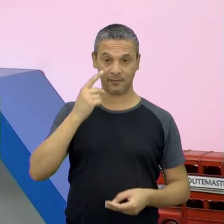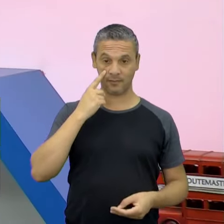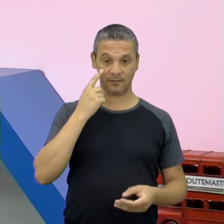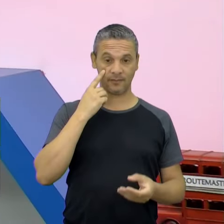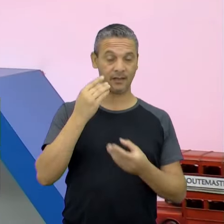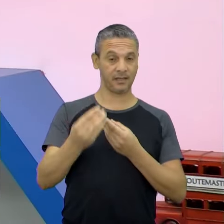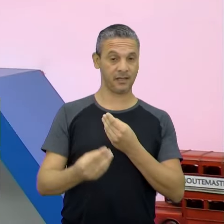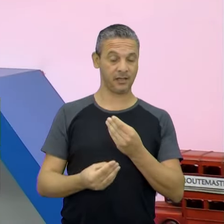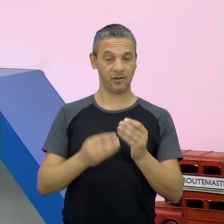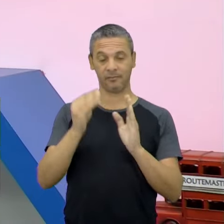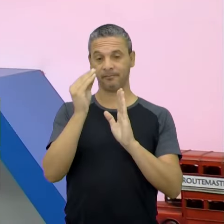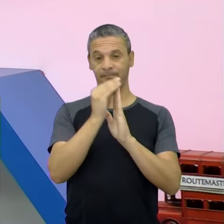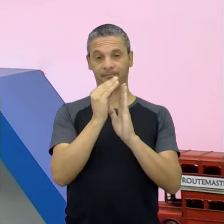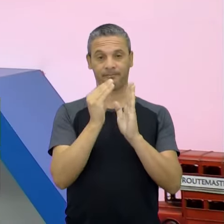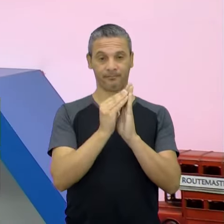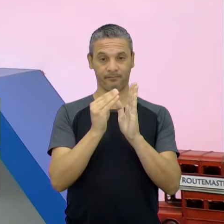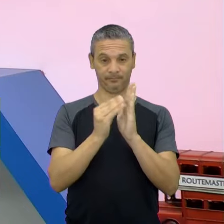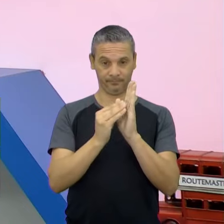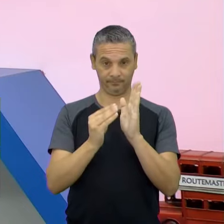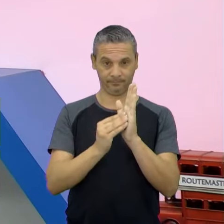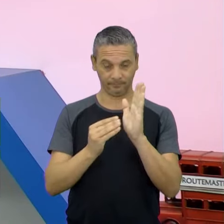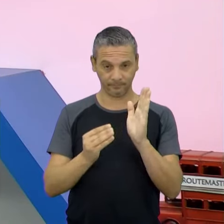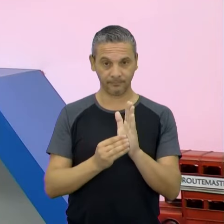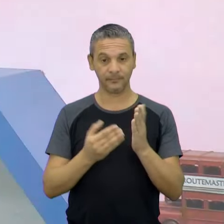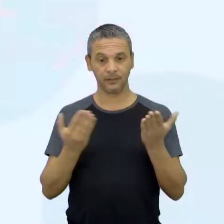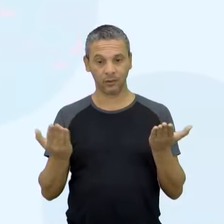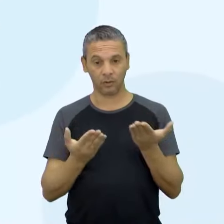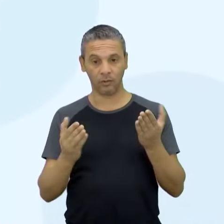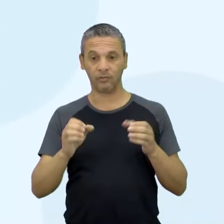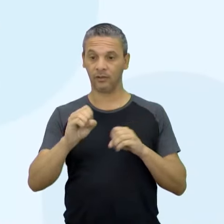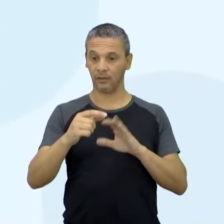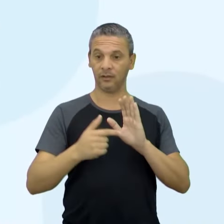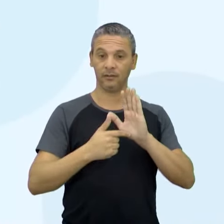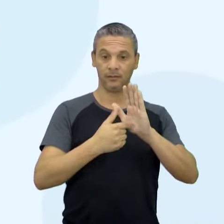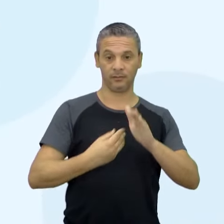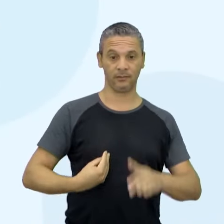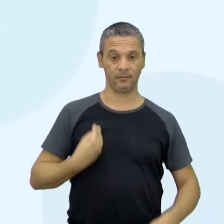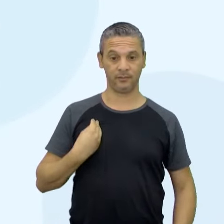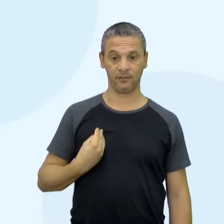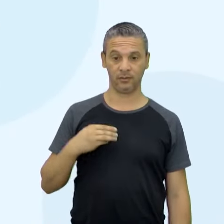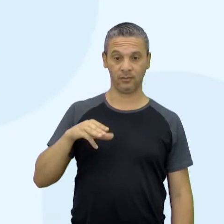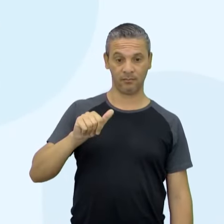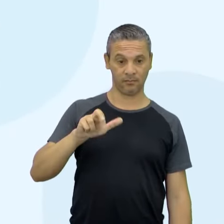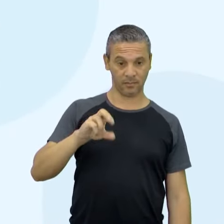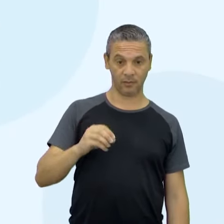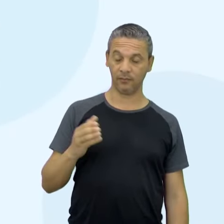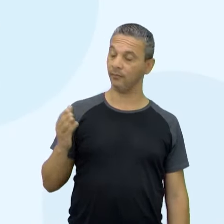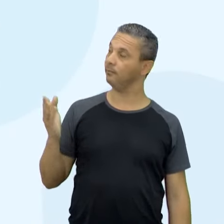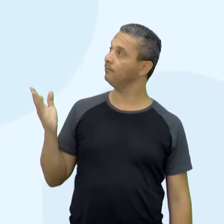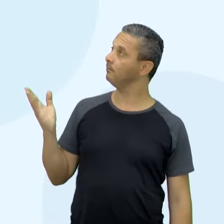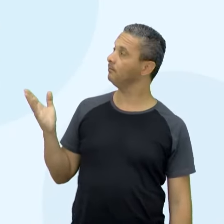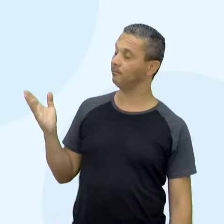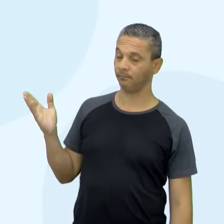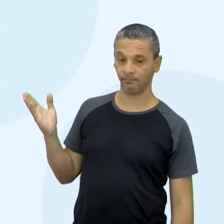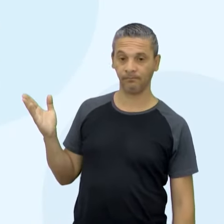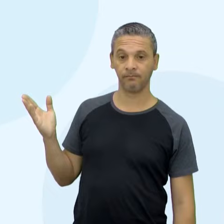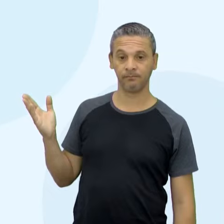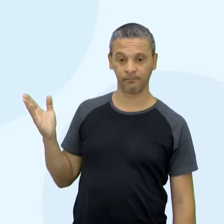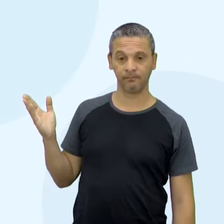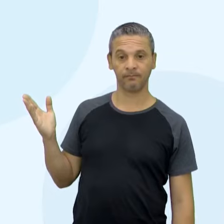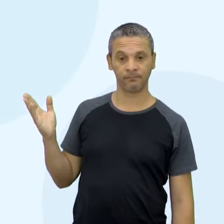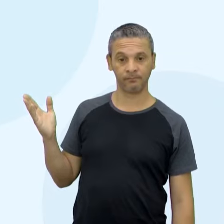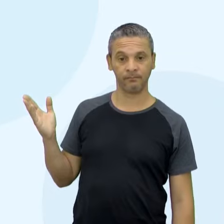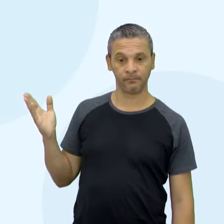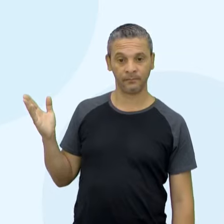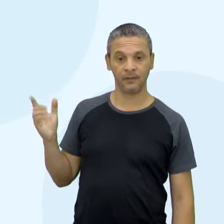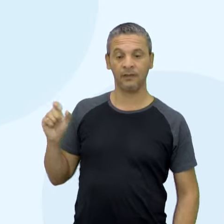colocarem na agenda e marcarem que a nossa aula de hoje teve a presença do professor Mauro. Então, olhem comigo lá no celular. Porque, ó, eles escolheram Se